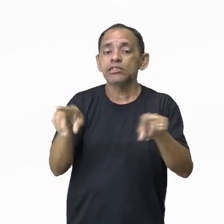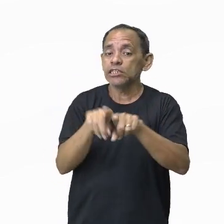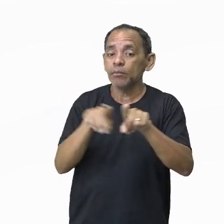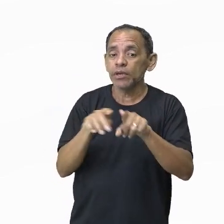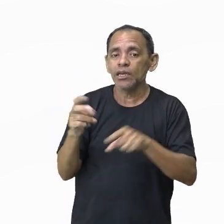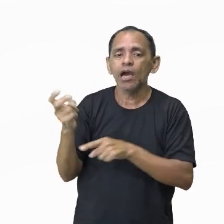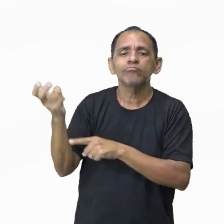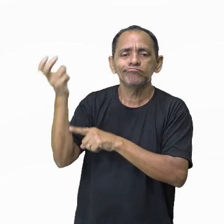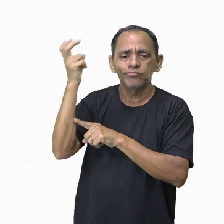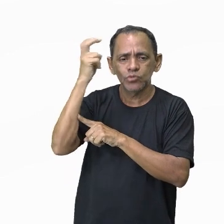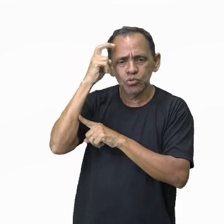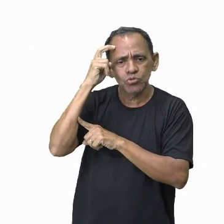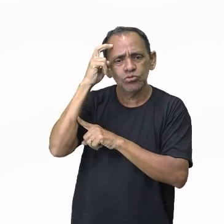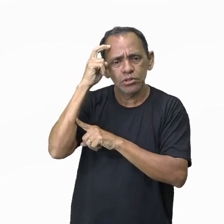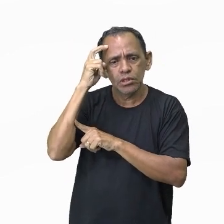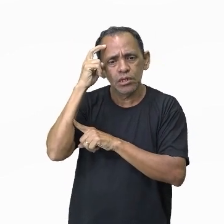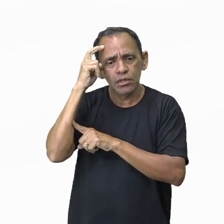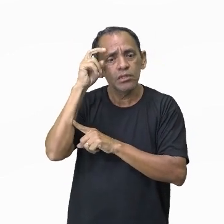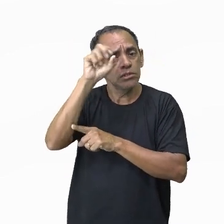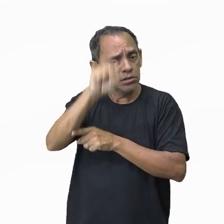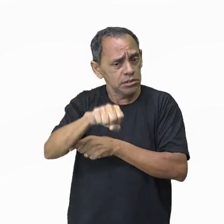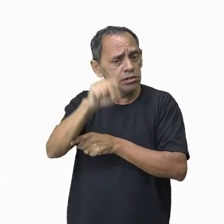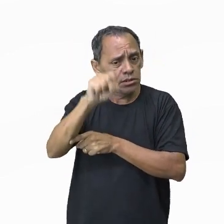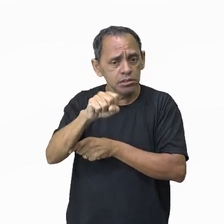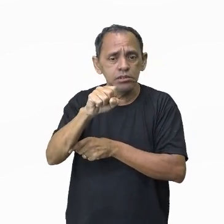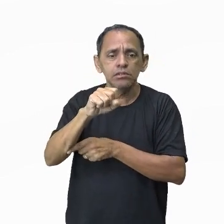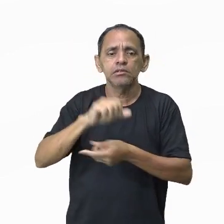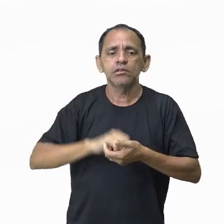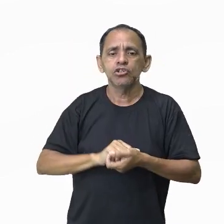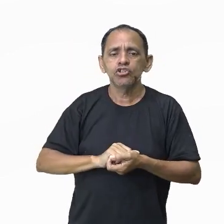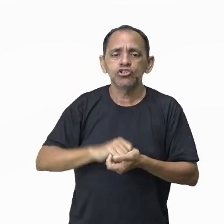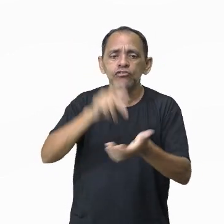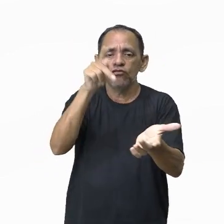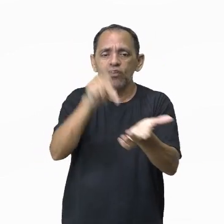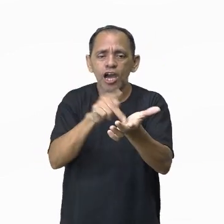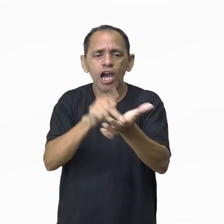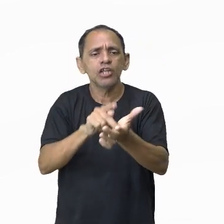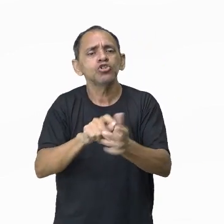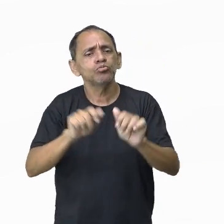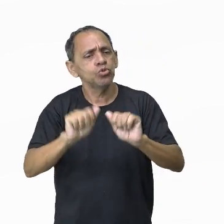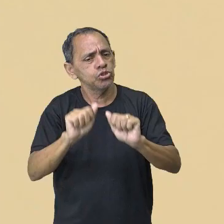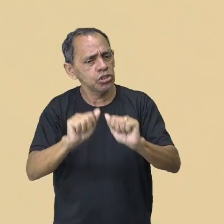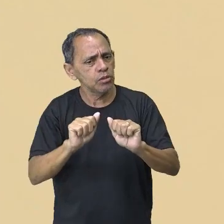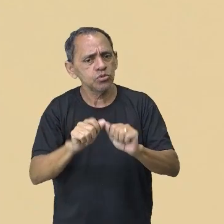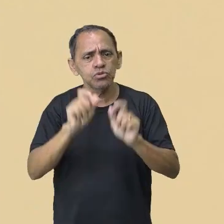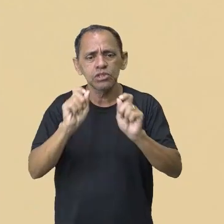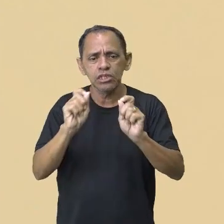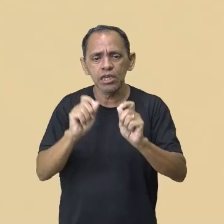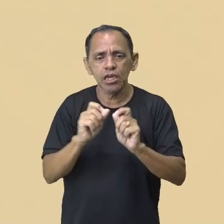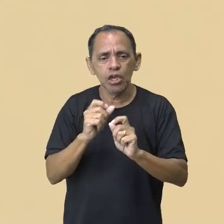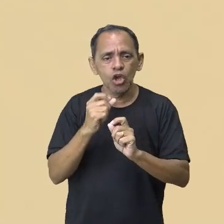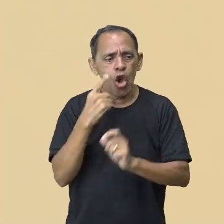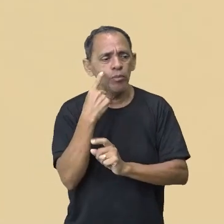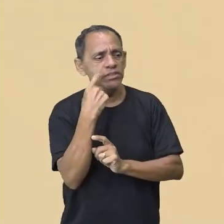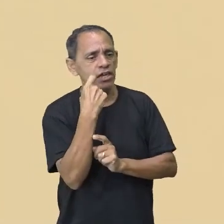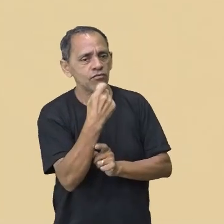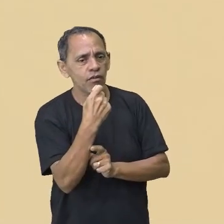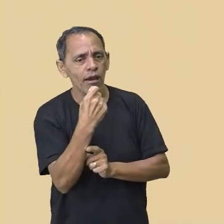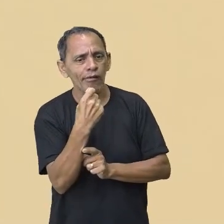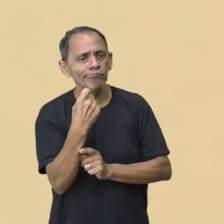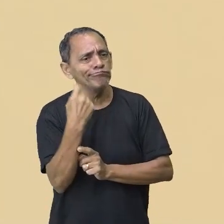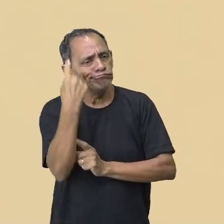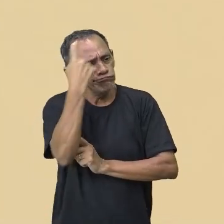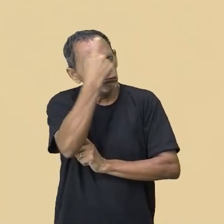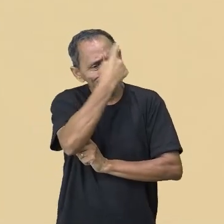E aí, a gente pode recorrer a nós mesmos. Podemos observar a nossa imagem, o